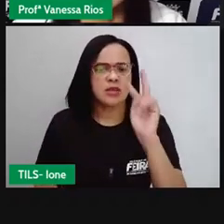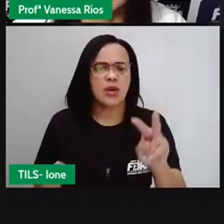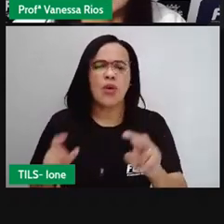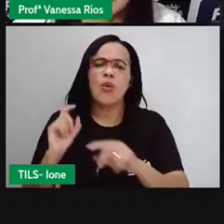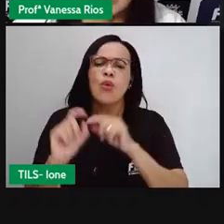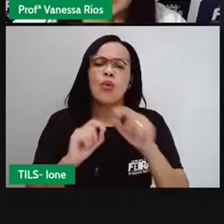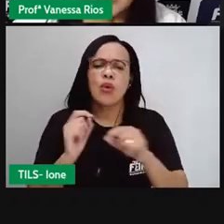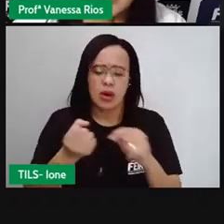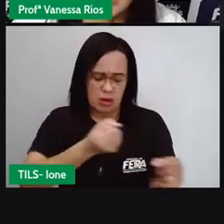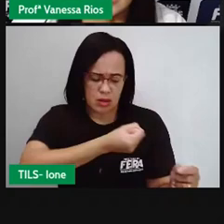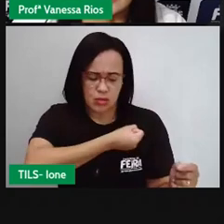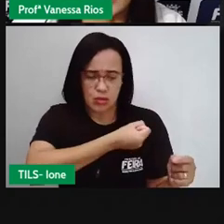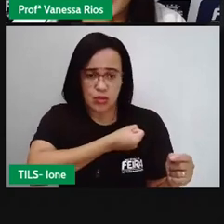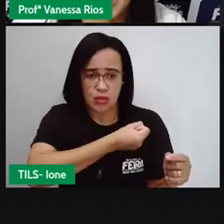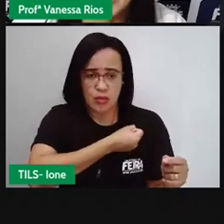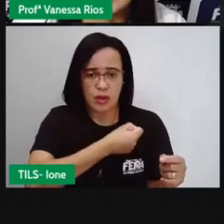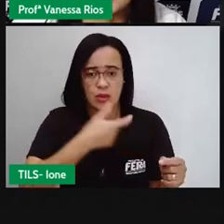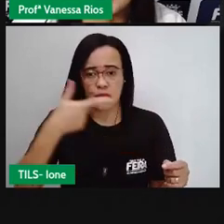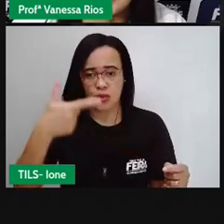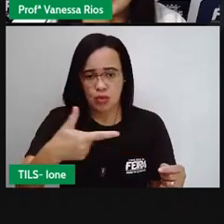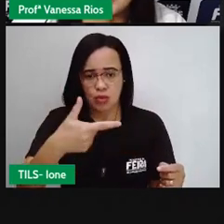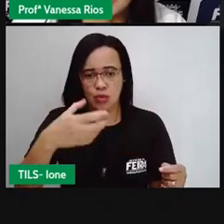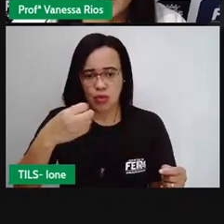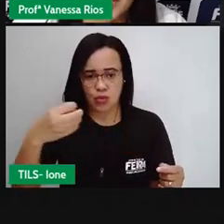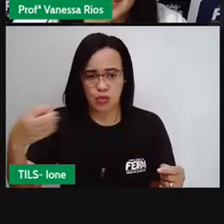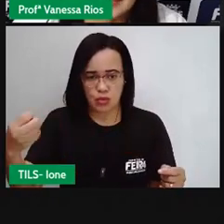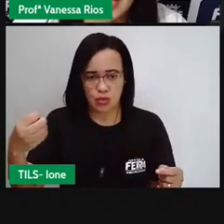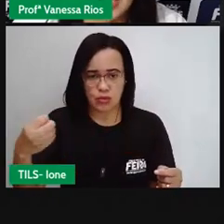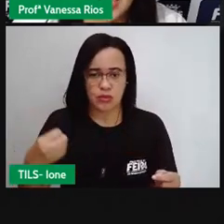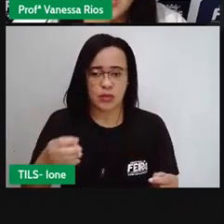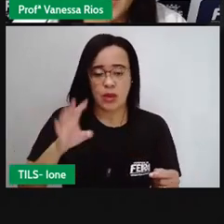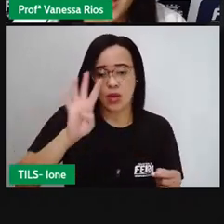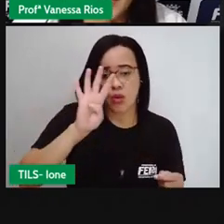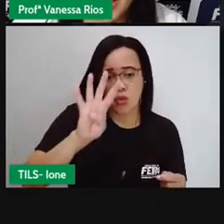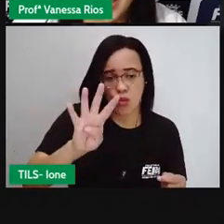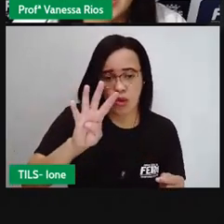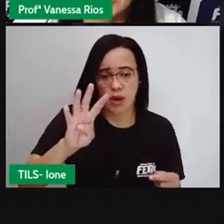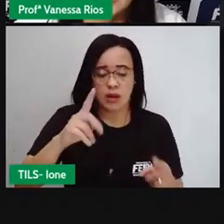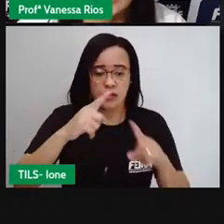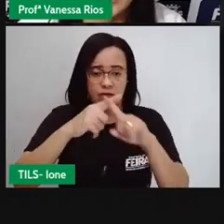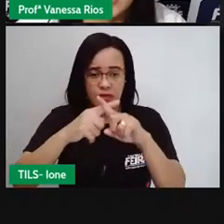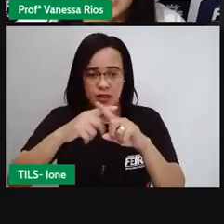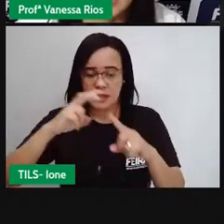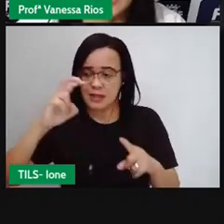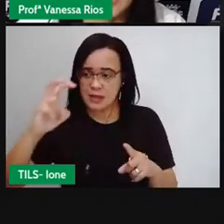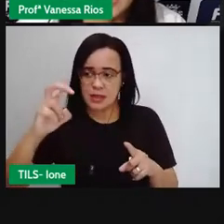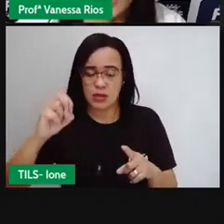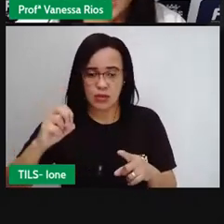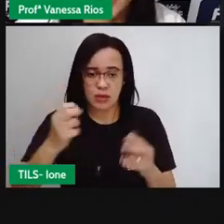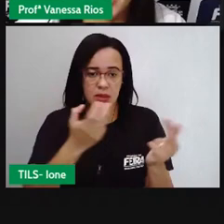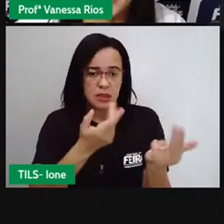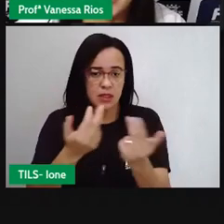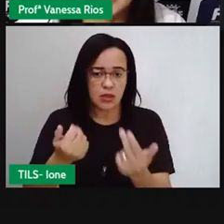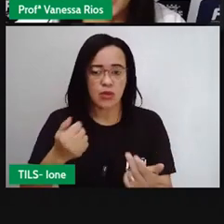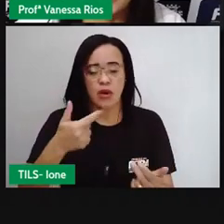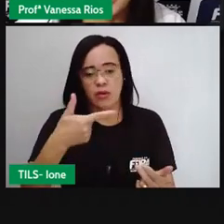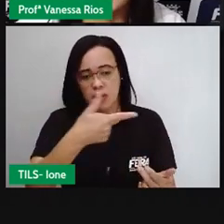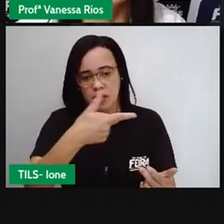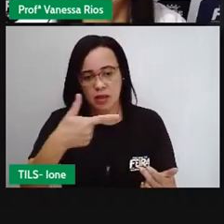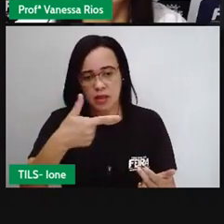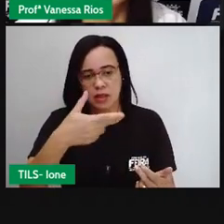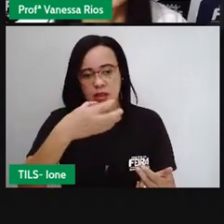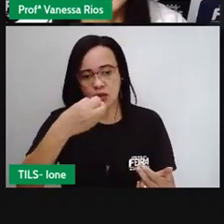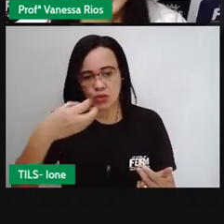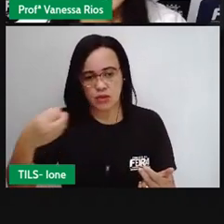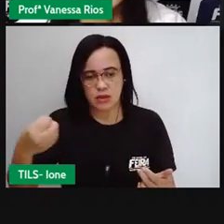duzentos. Então, quatro vezes 50 é igual a duzentos. Qual é a minha resposta?